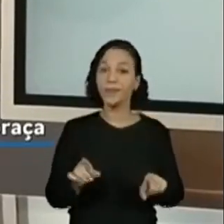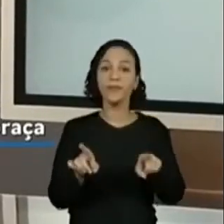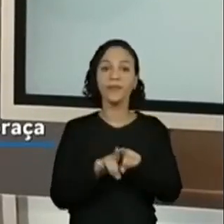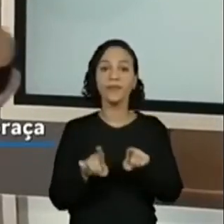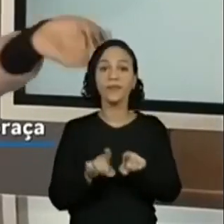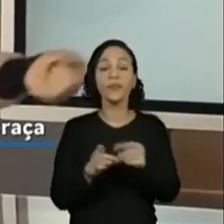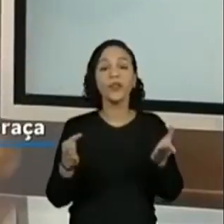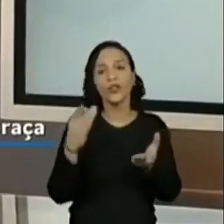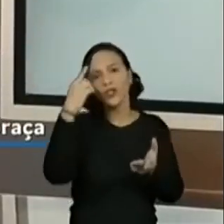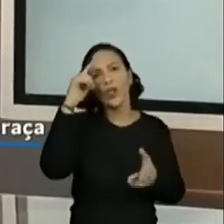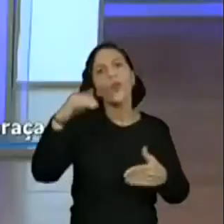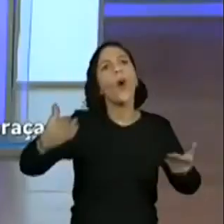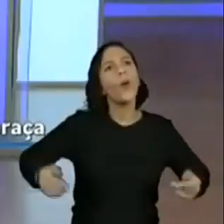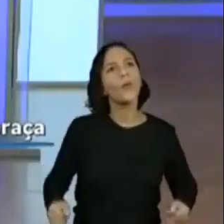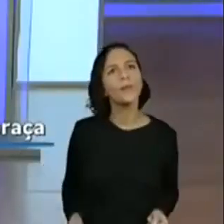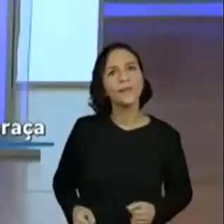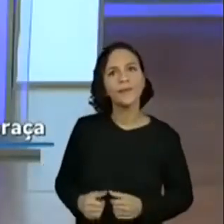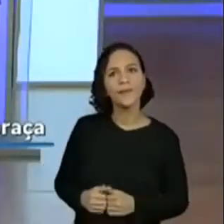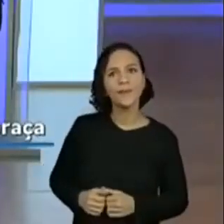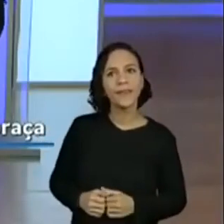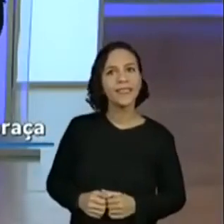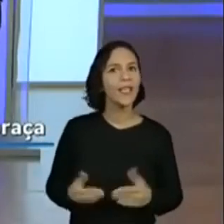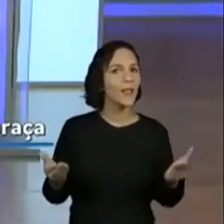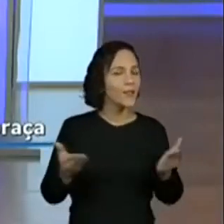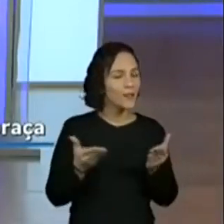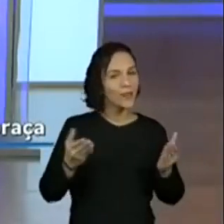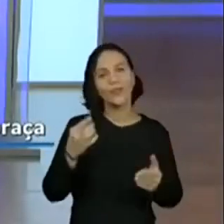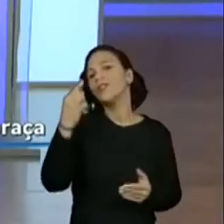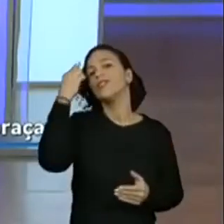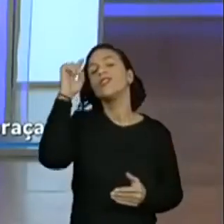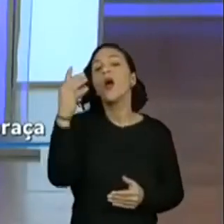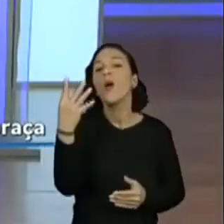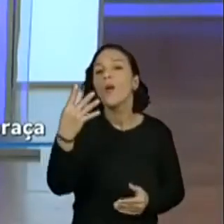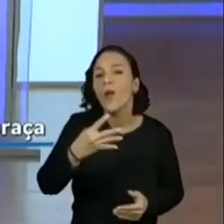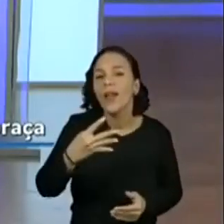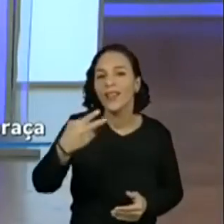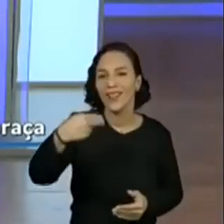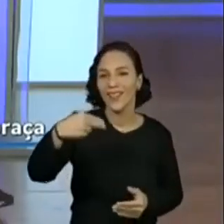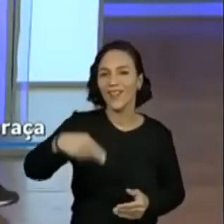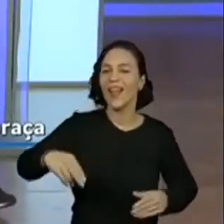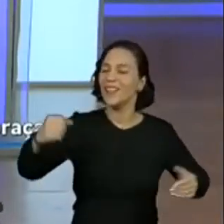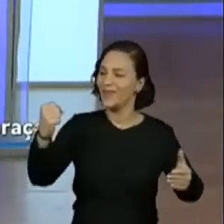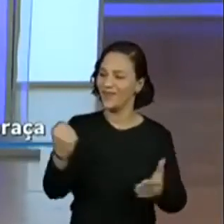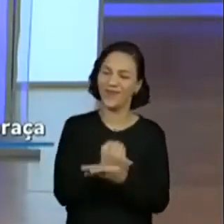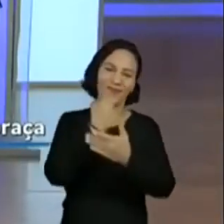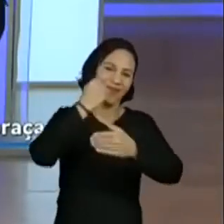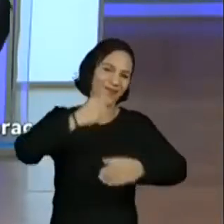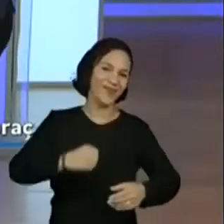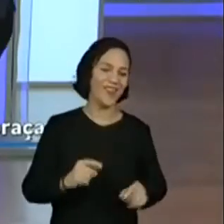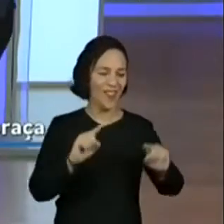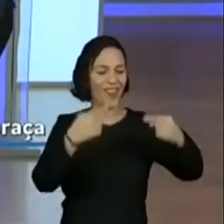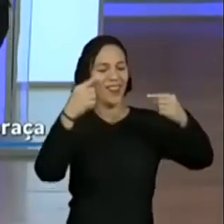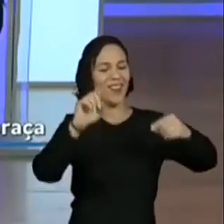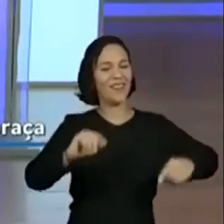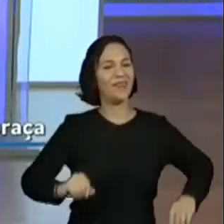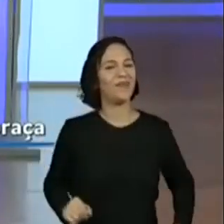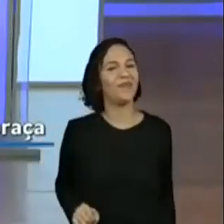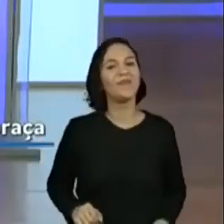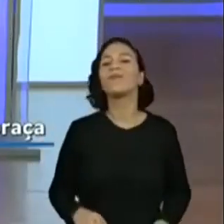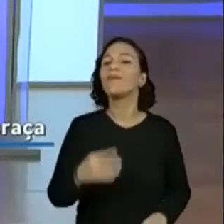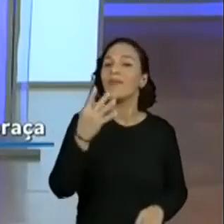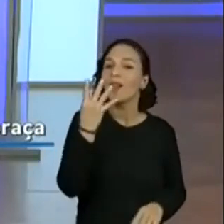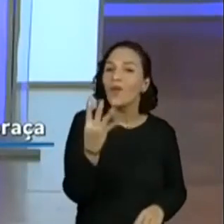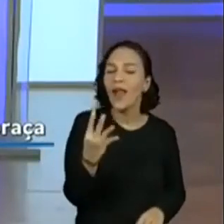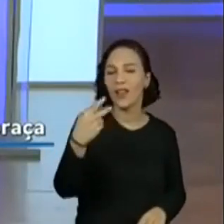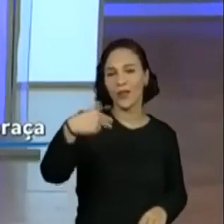o dia de hoje. Que dia é hoje, Joyce? Hoje é dia 4 de novembro. Não te peguei, né? Não pega mais. Não te peguei. 4 de